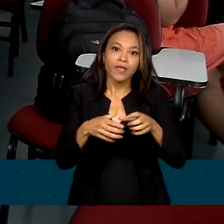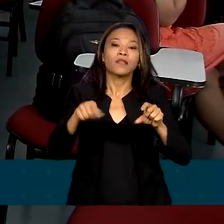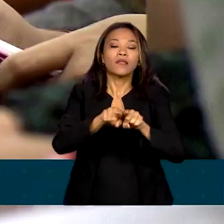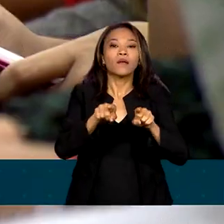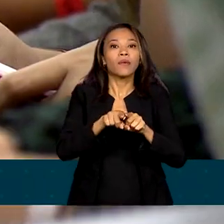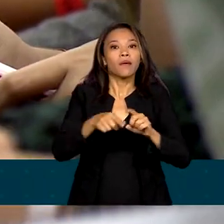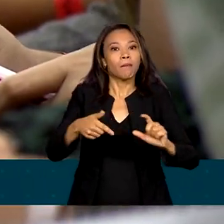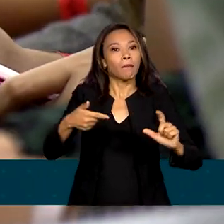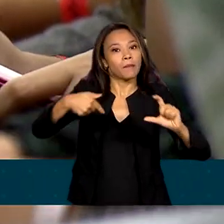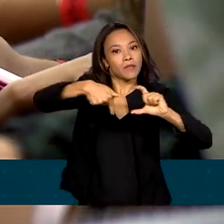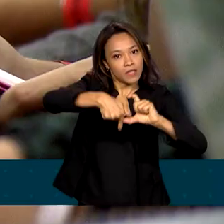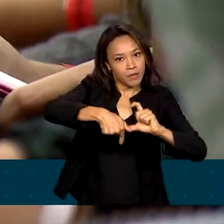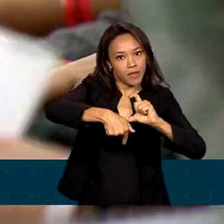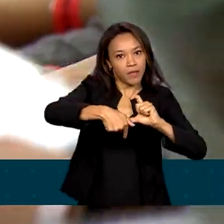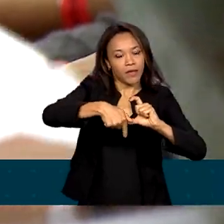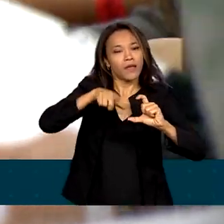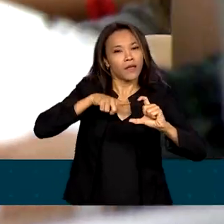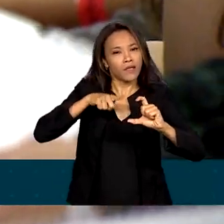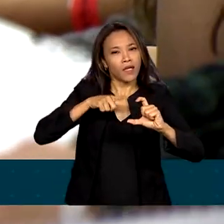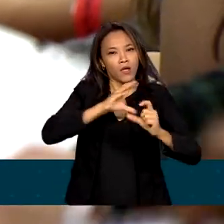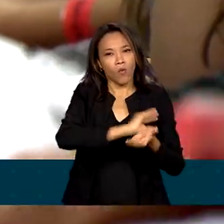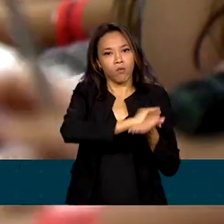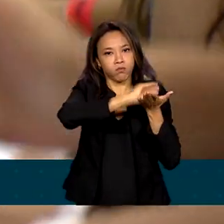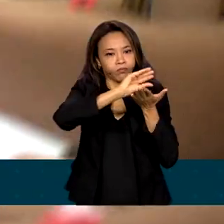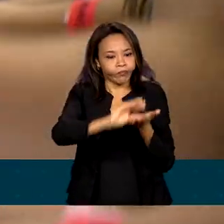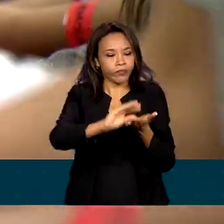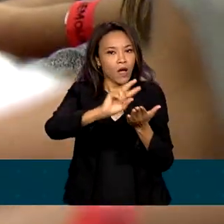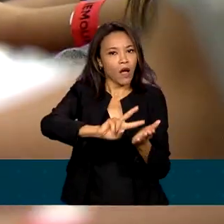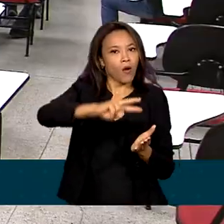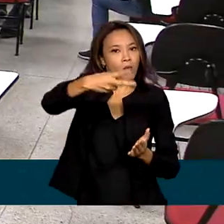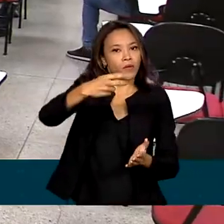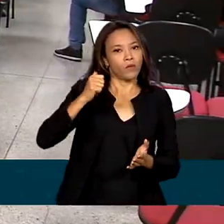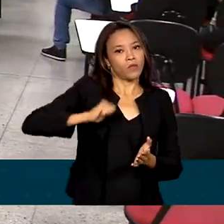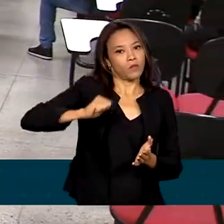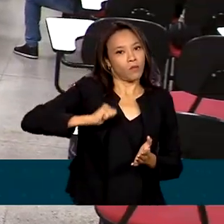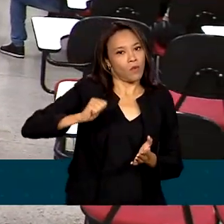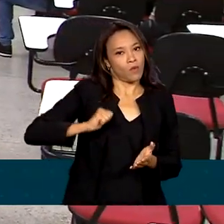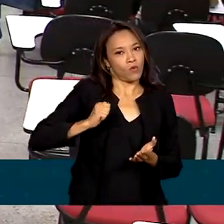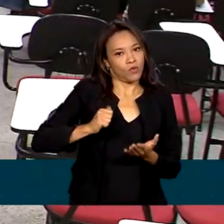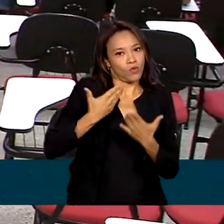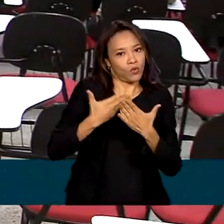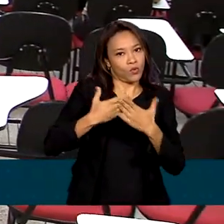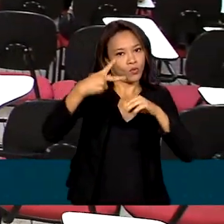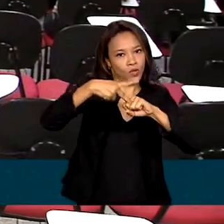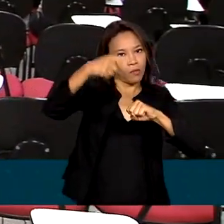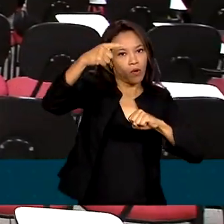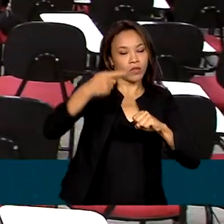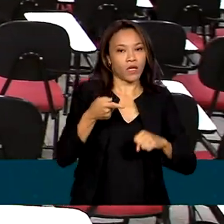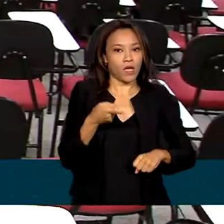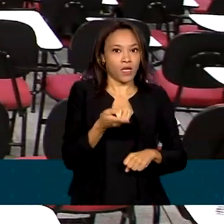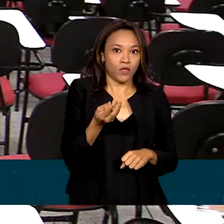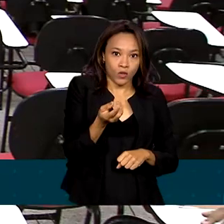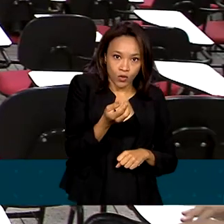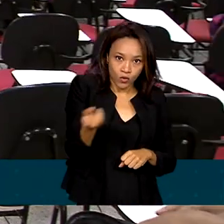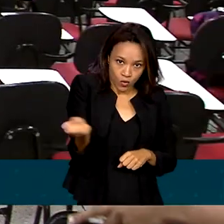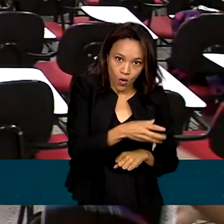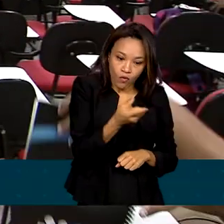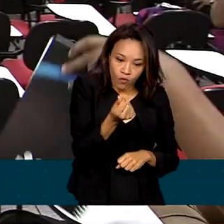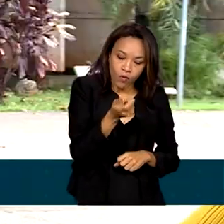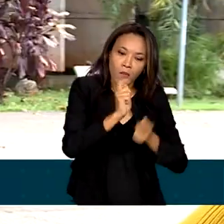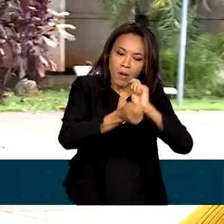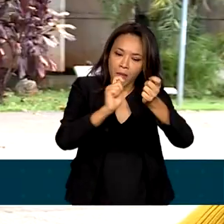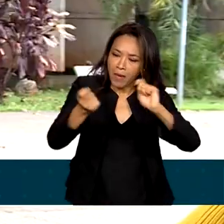CNPq, beneficiados com o reajuste nas bolsas de pós-graduação. Os novos valores começaram a ser pagos em